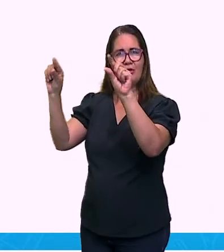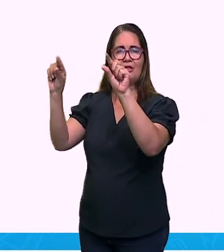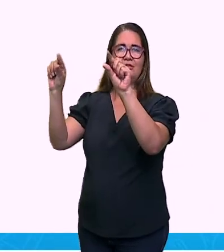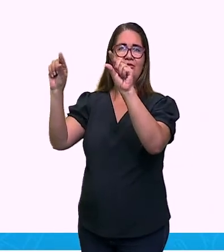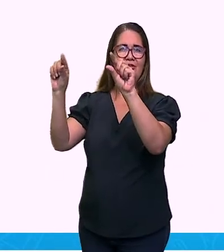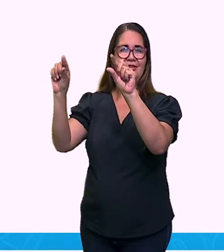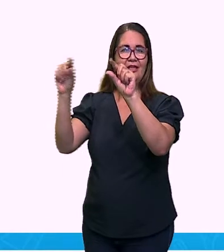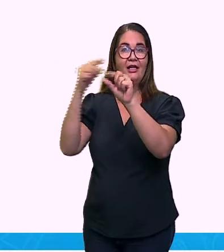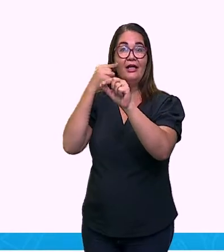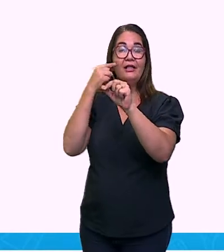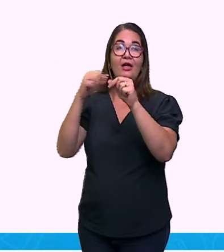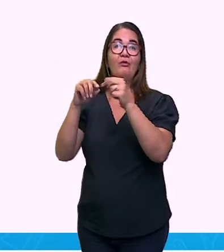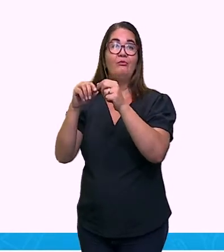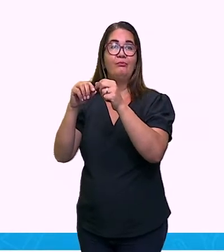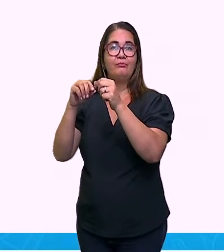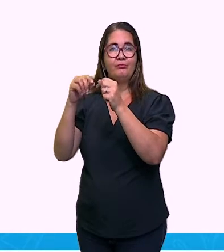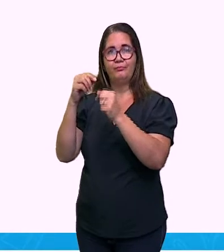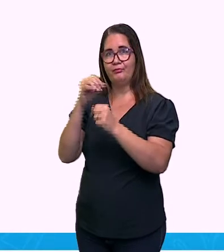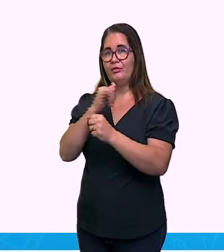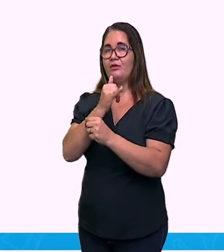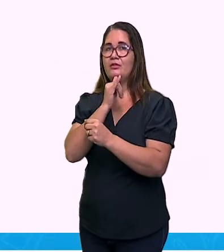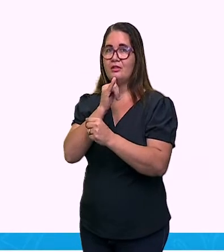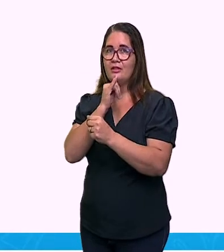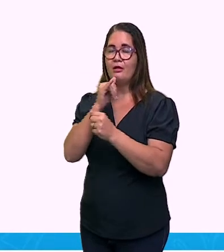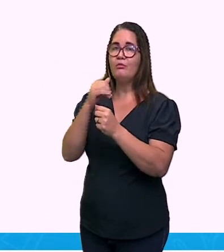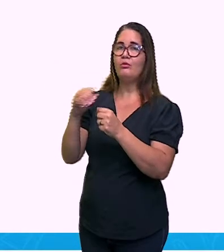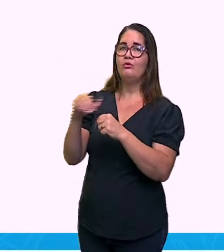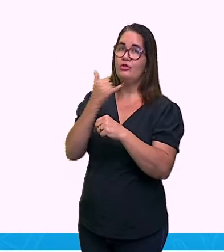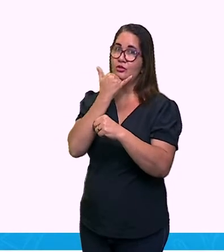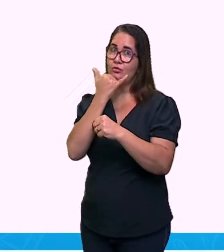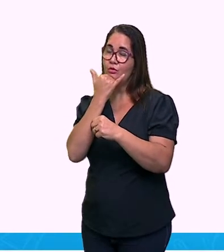I. Opa, vamos voltar.